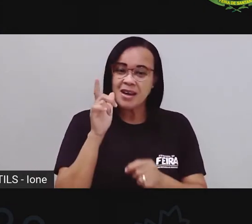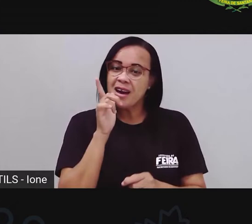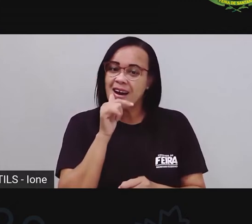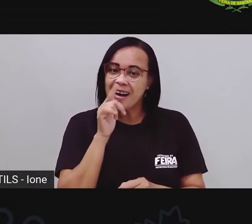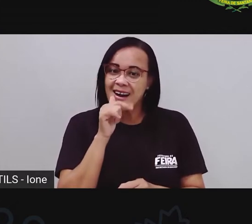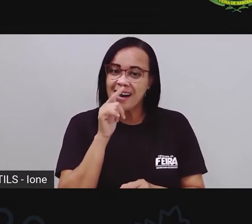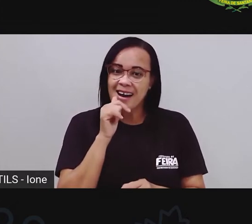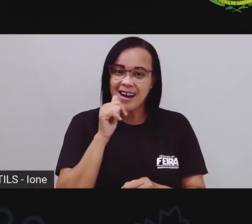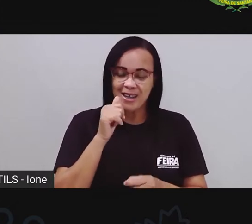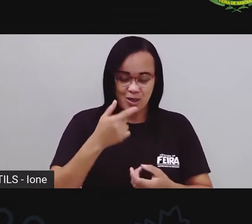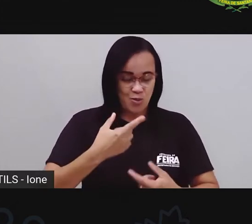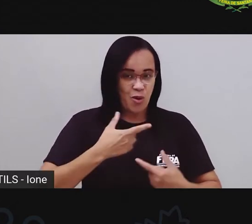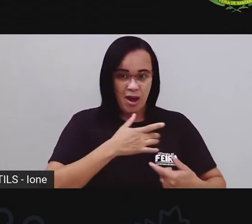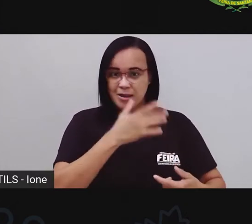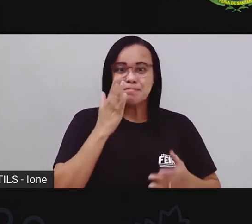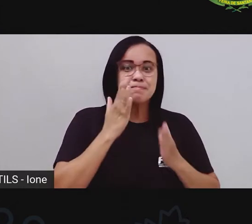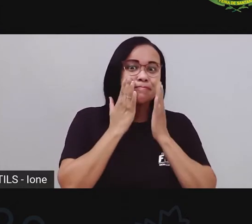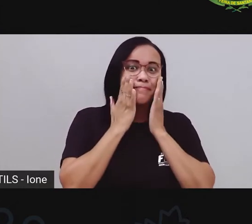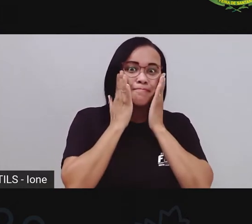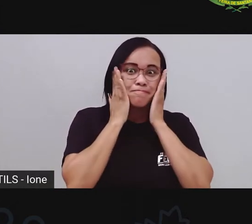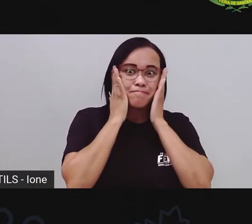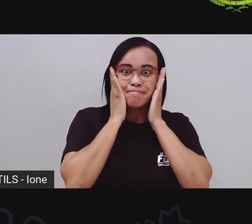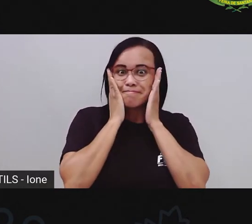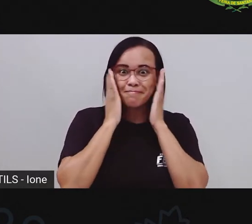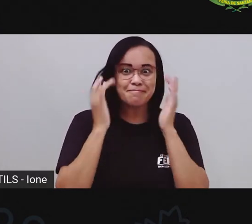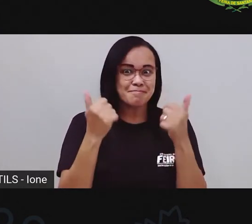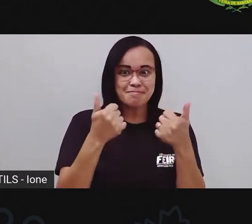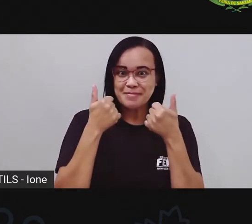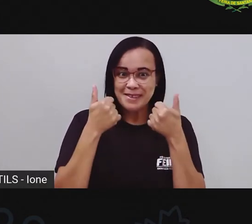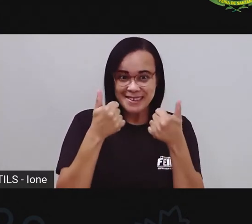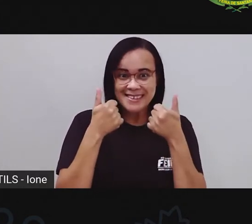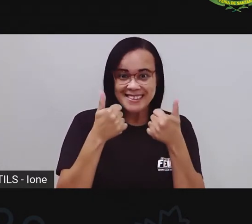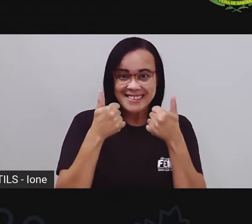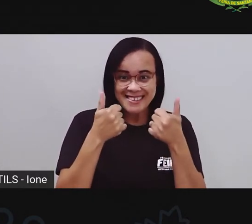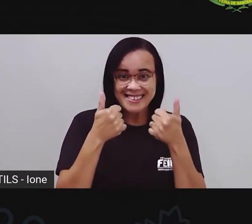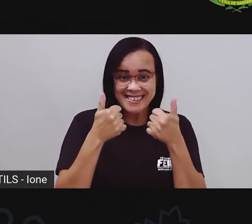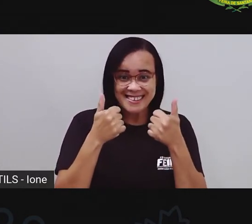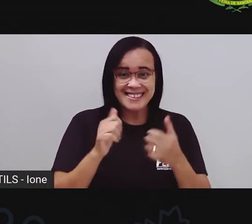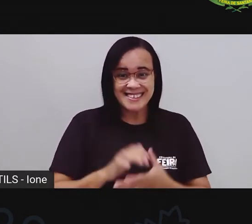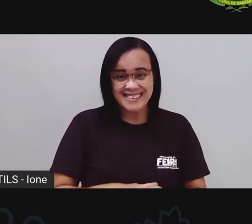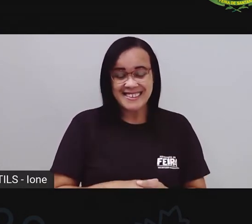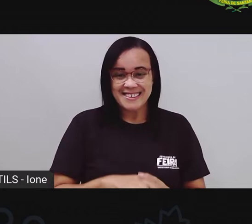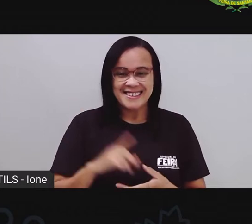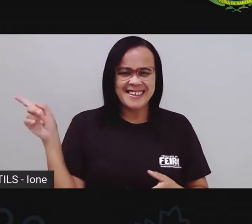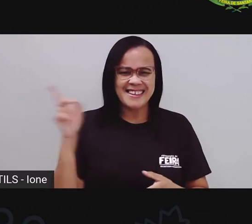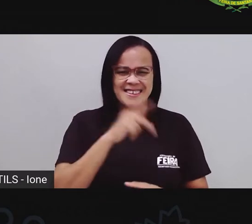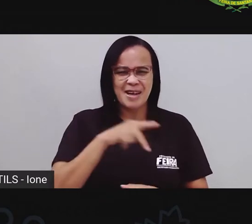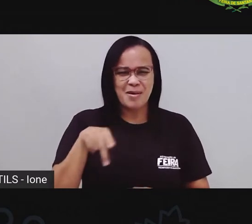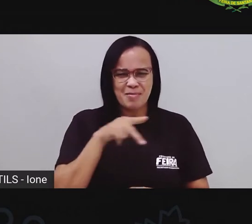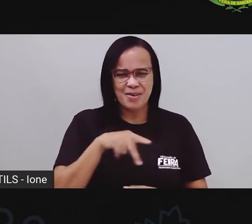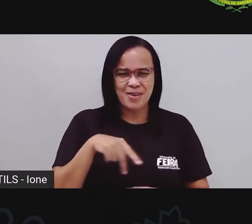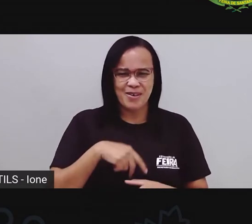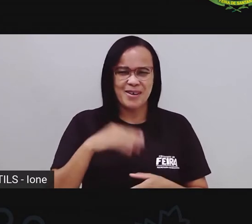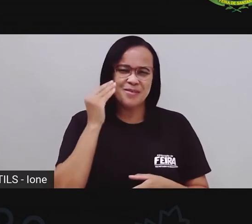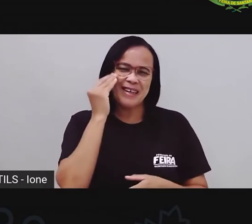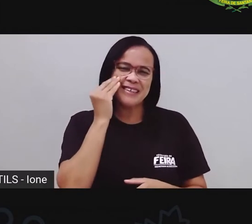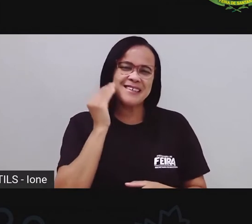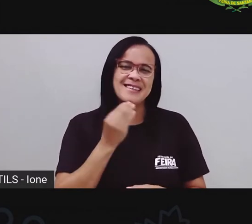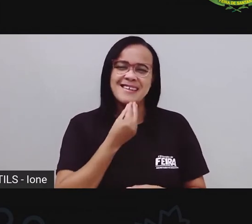todo mundo hidratado com a pele, ó, viçosa. Tudo bem que é a pele viçosa da pré-maquiagem, não é nada de água, mas tem água aqui,